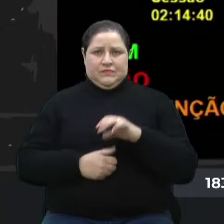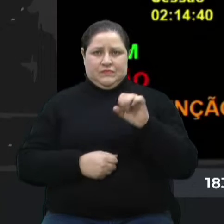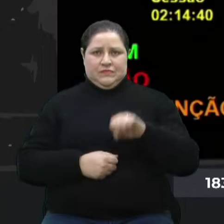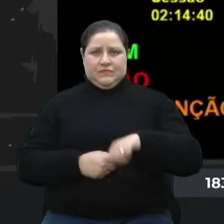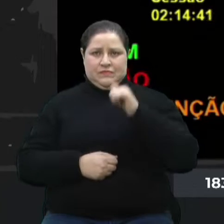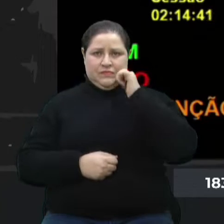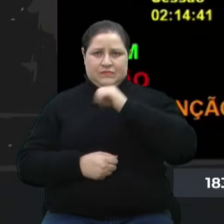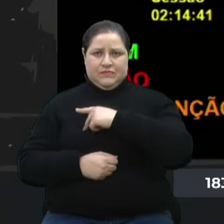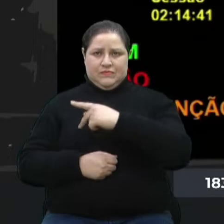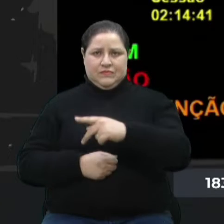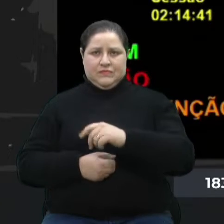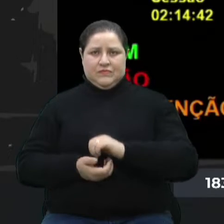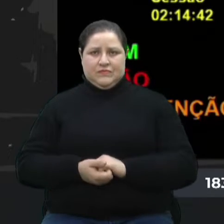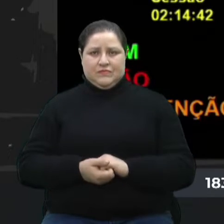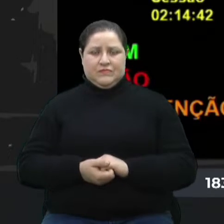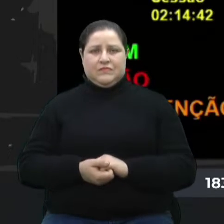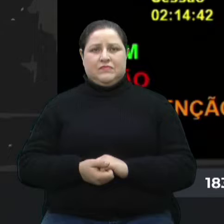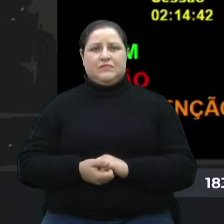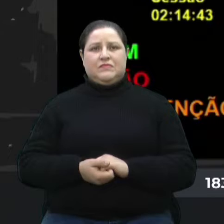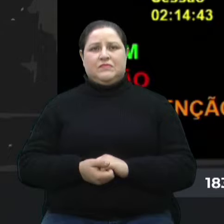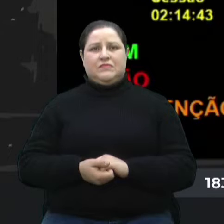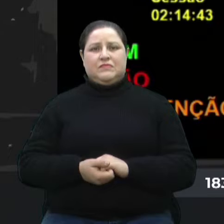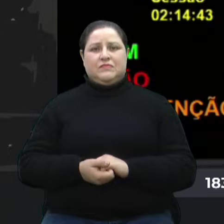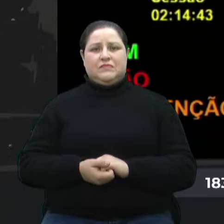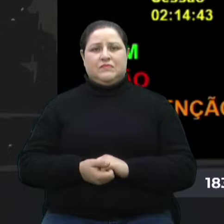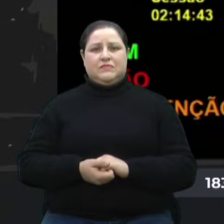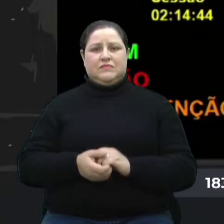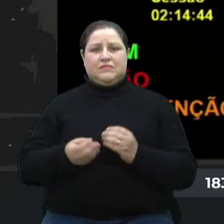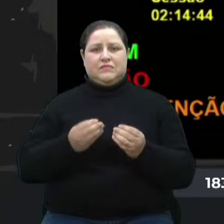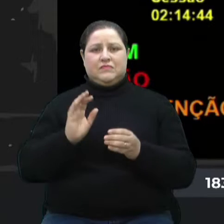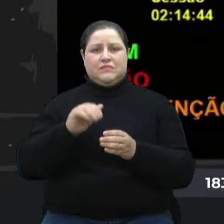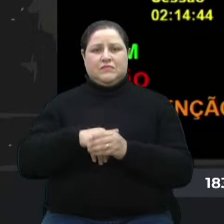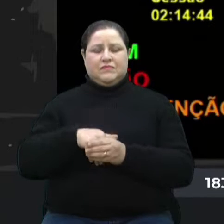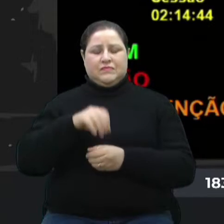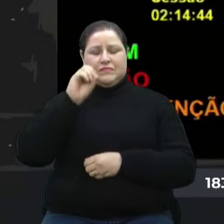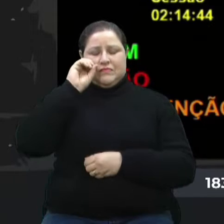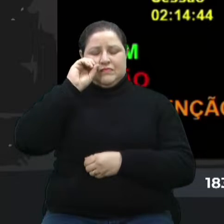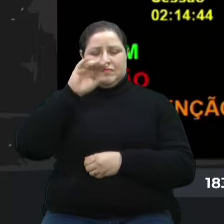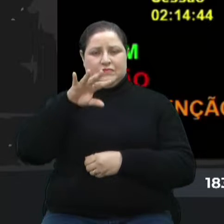sim, senhora presidenta. Vereador Juliano, vota sim. Como vota, vereador Fiuza?